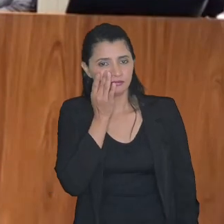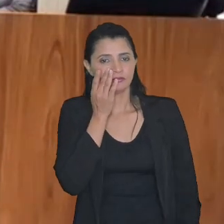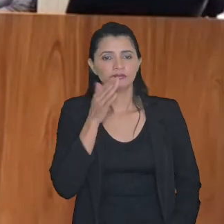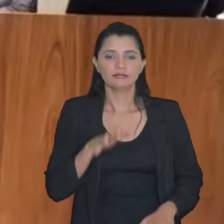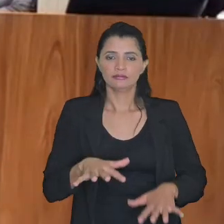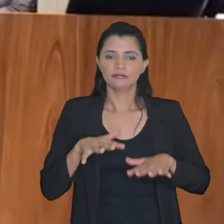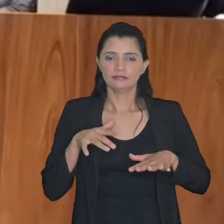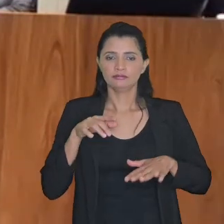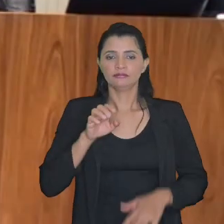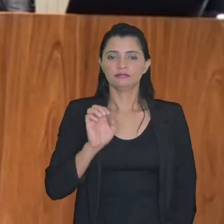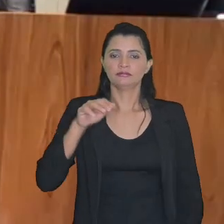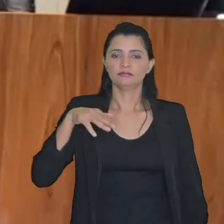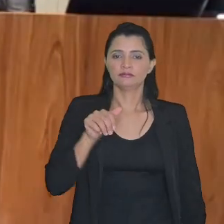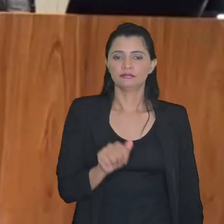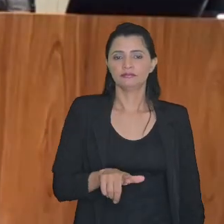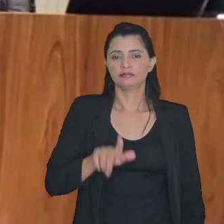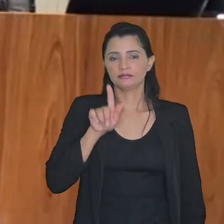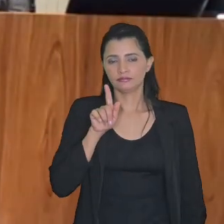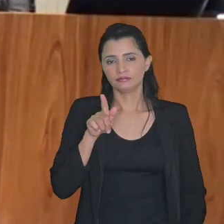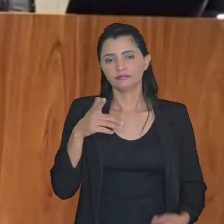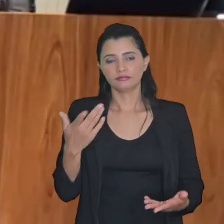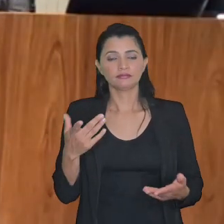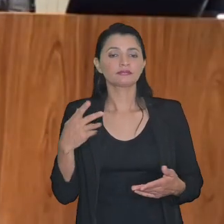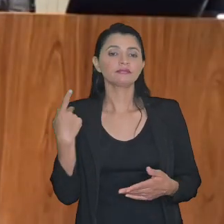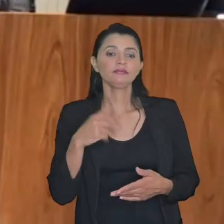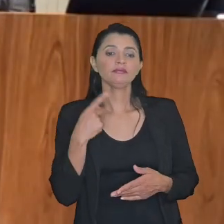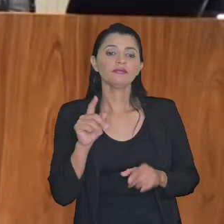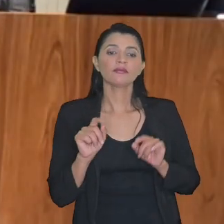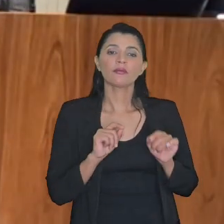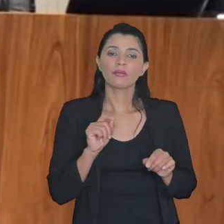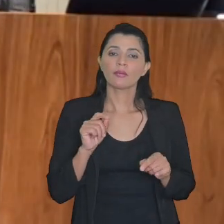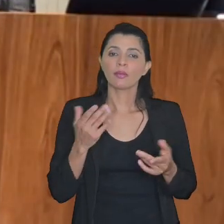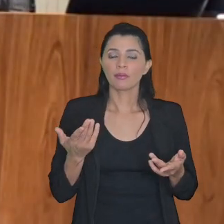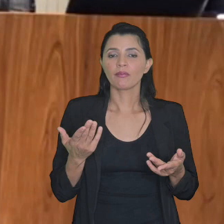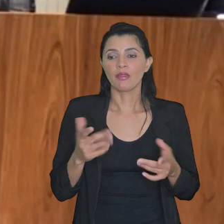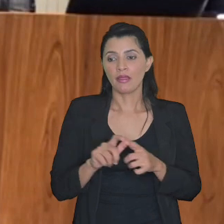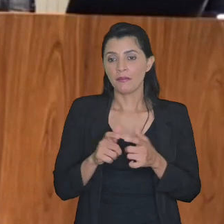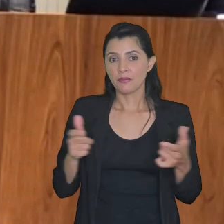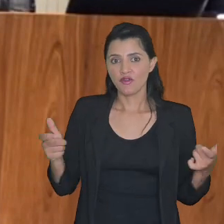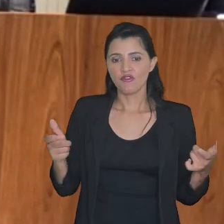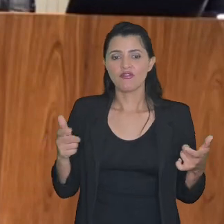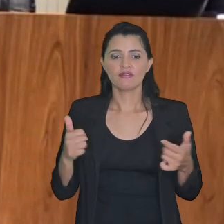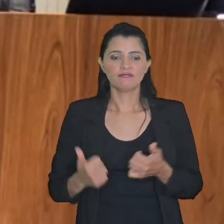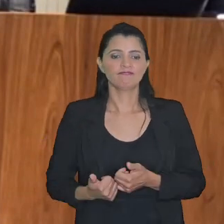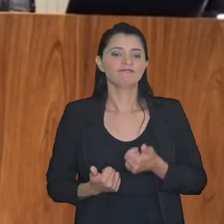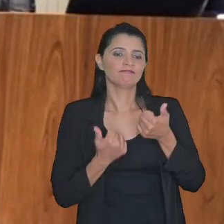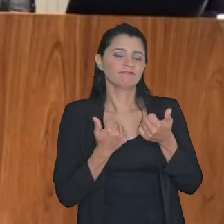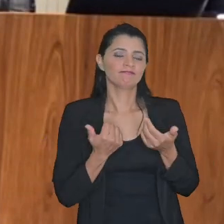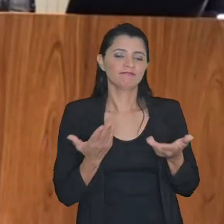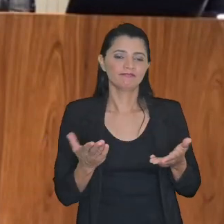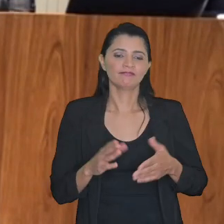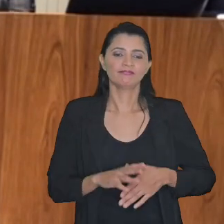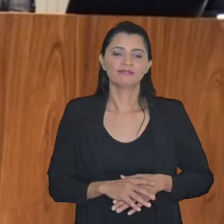na EMAG a despeito da esmagadora maioria da assistência